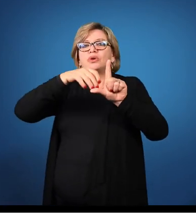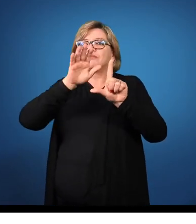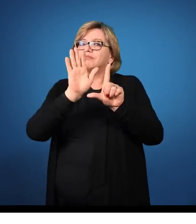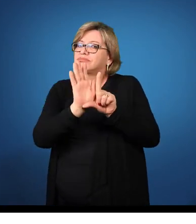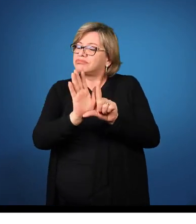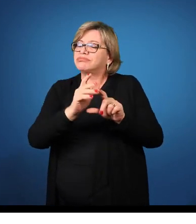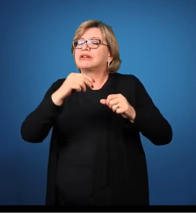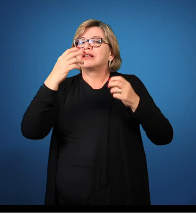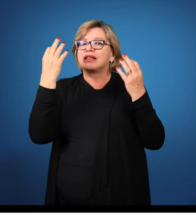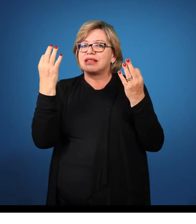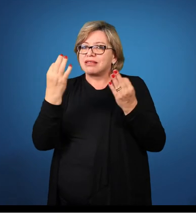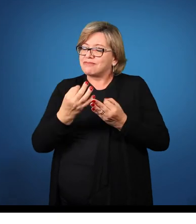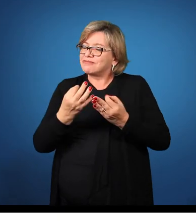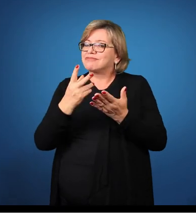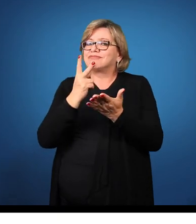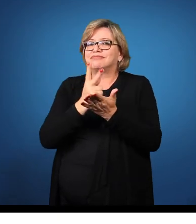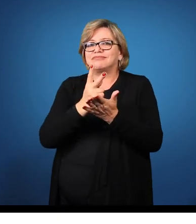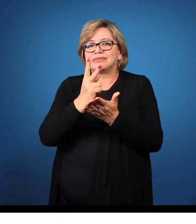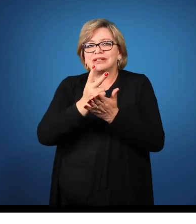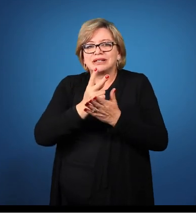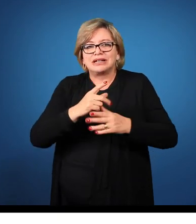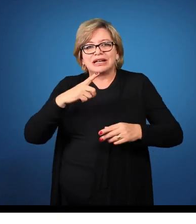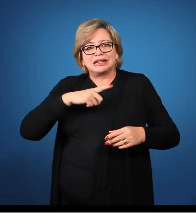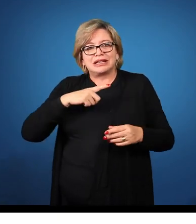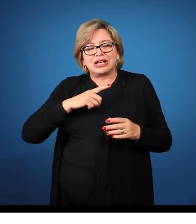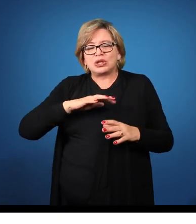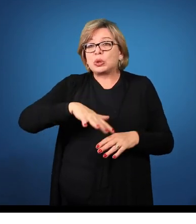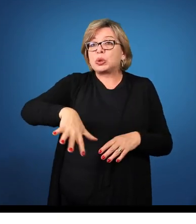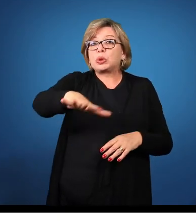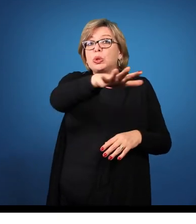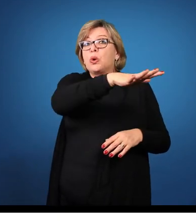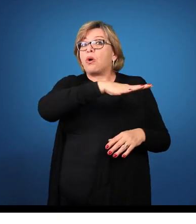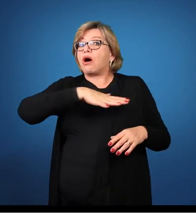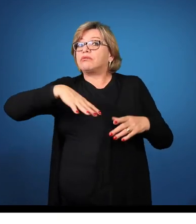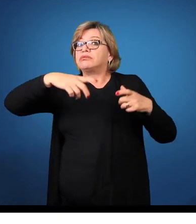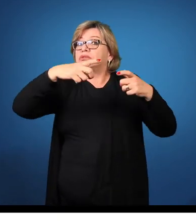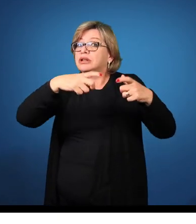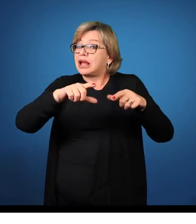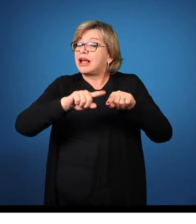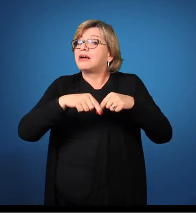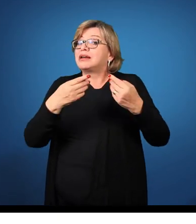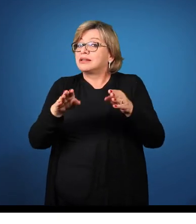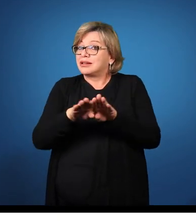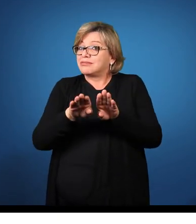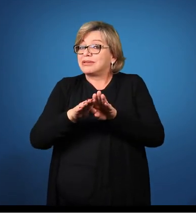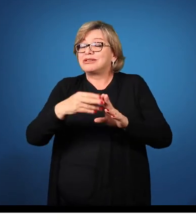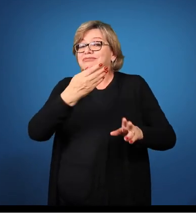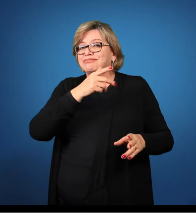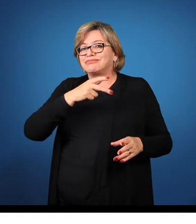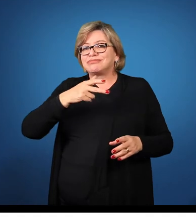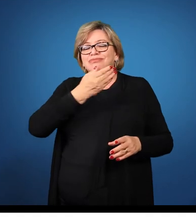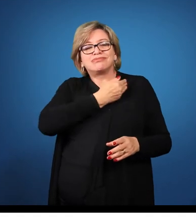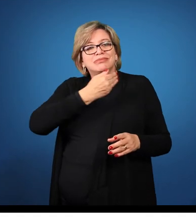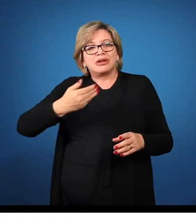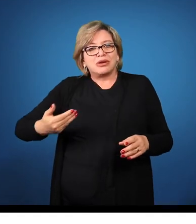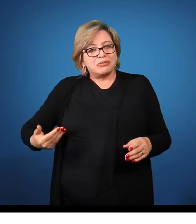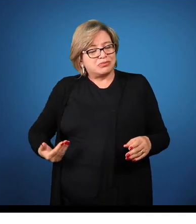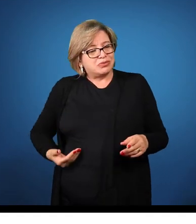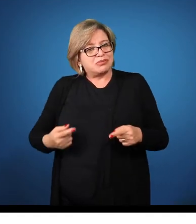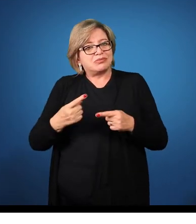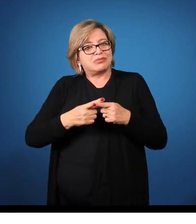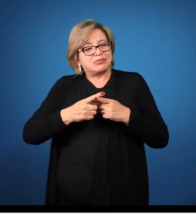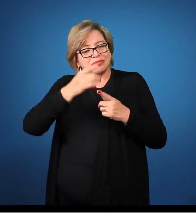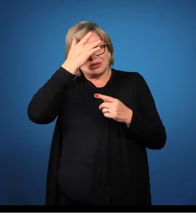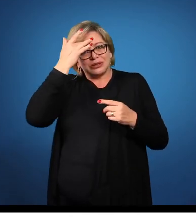presente principalmente em todas as áreas, mas principalmente no setor público, que demanda, tem uma demanda muito